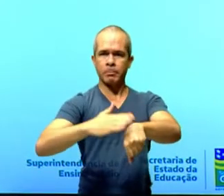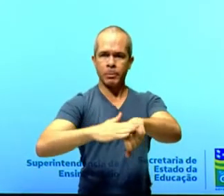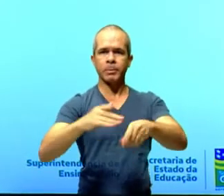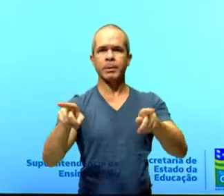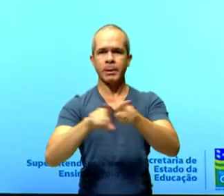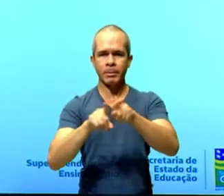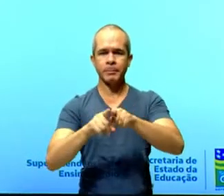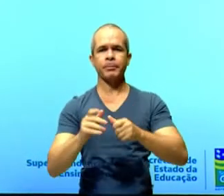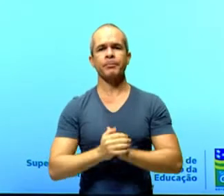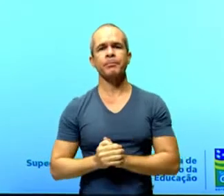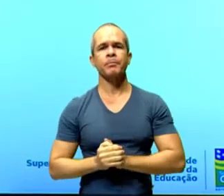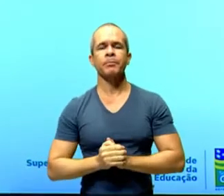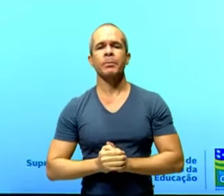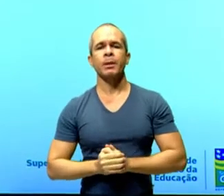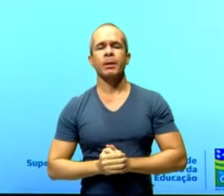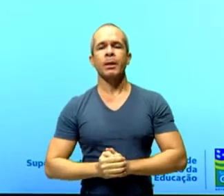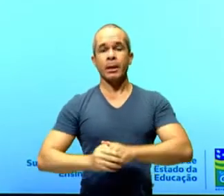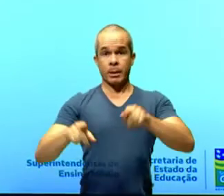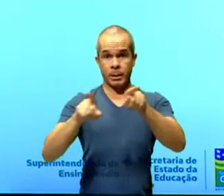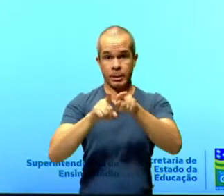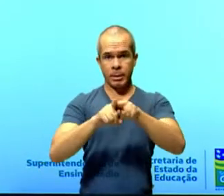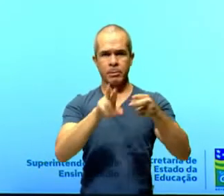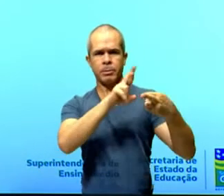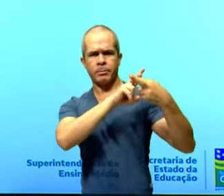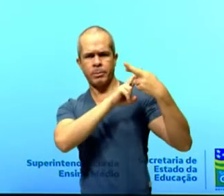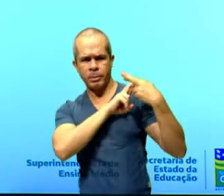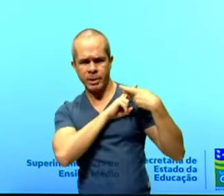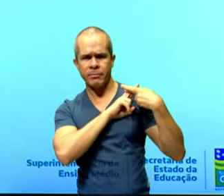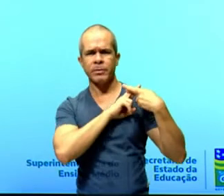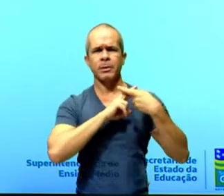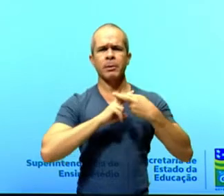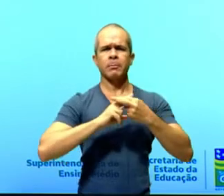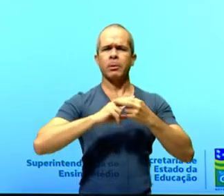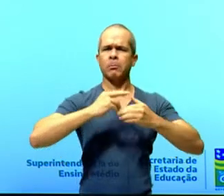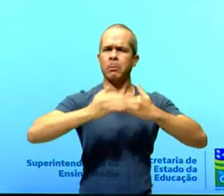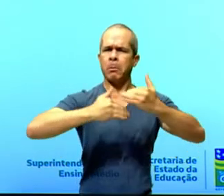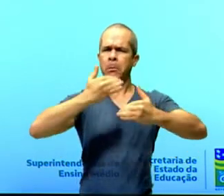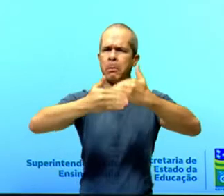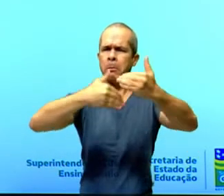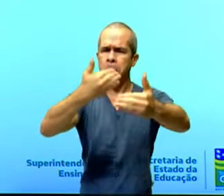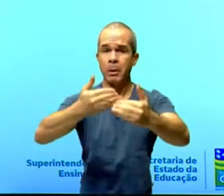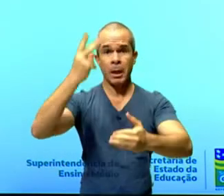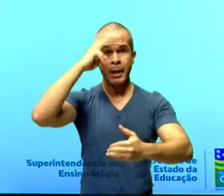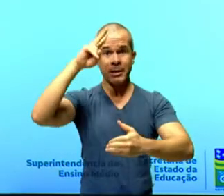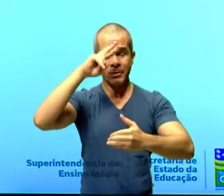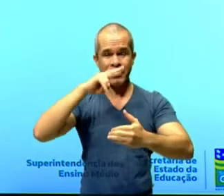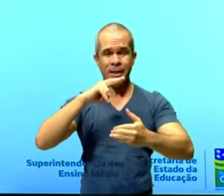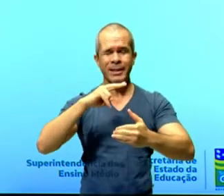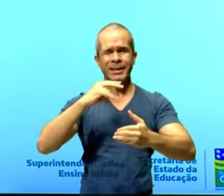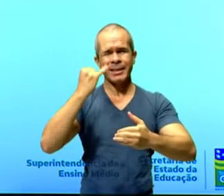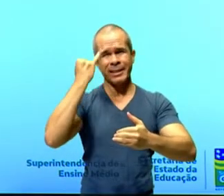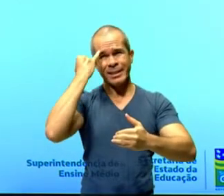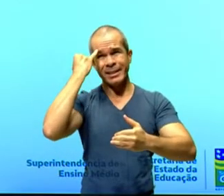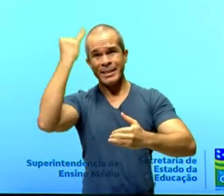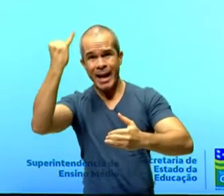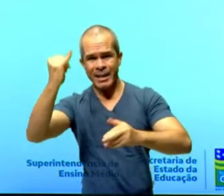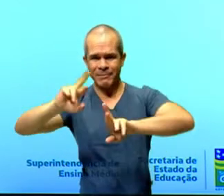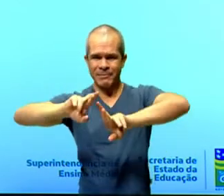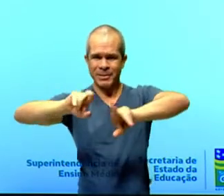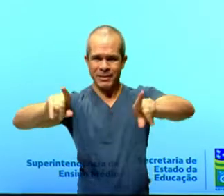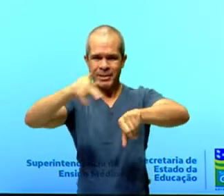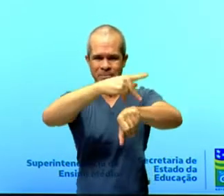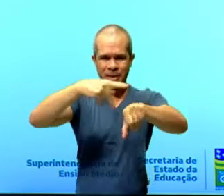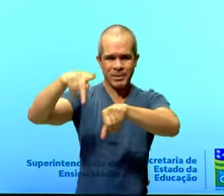o plano de fundo desse processo é aquilo que nós entendemos na história como guerra fria e suas